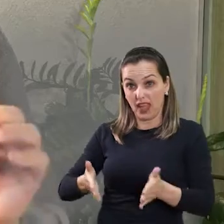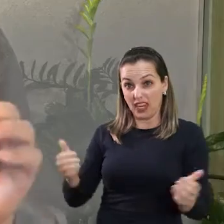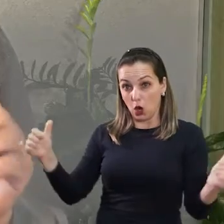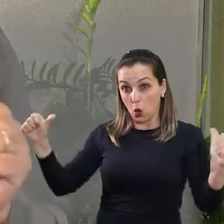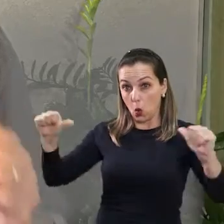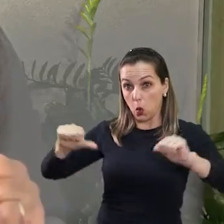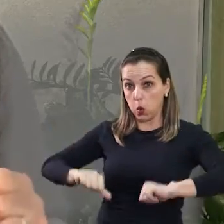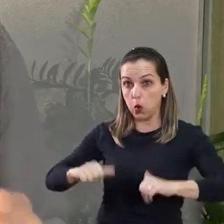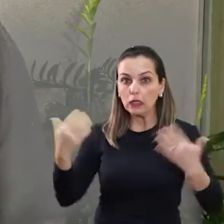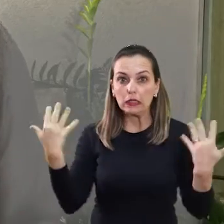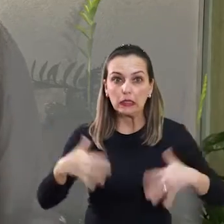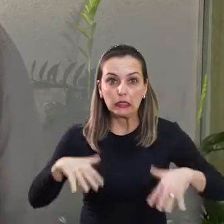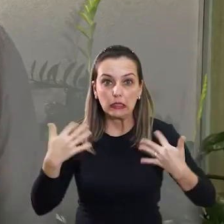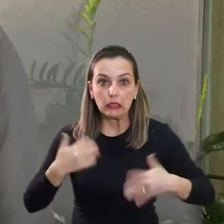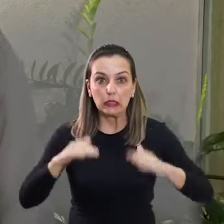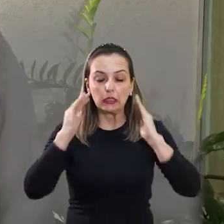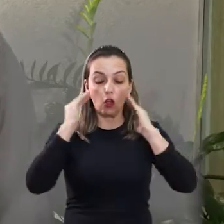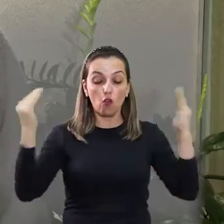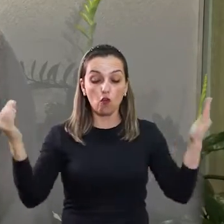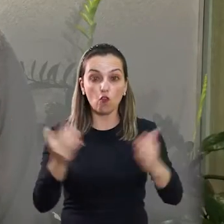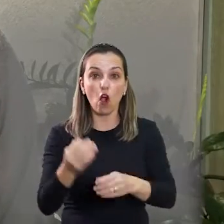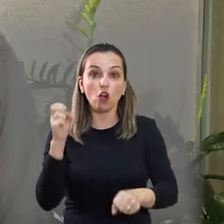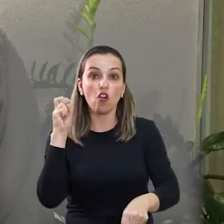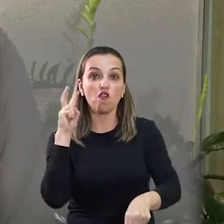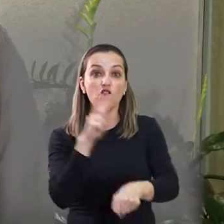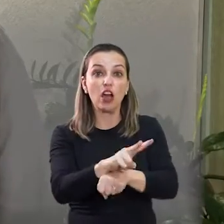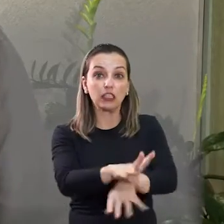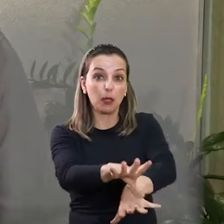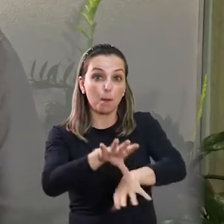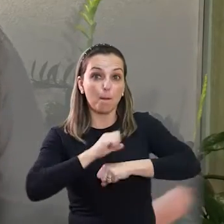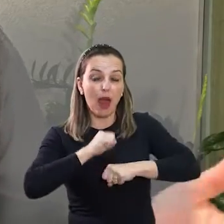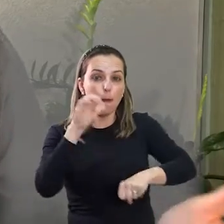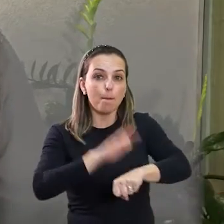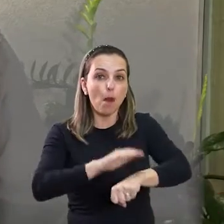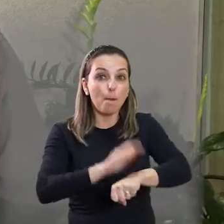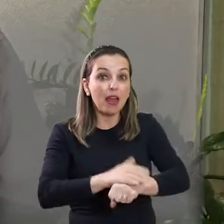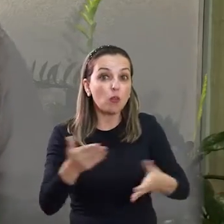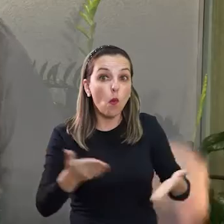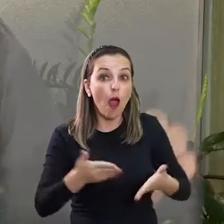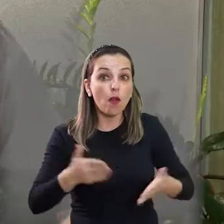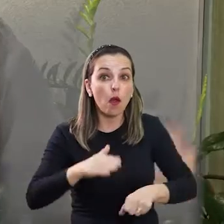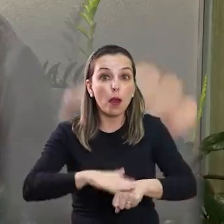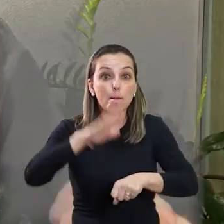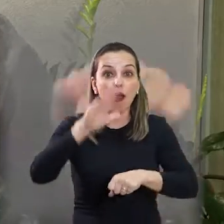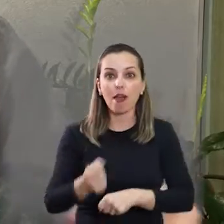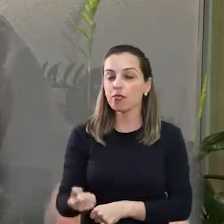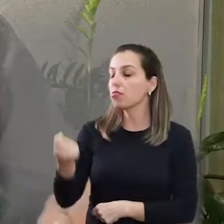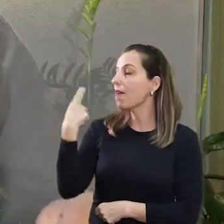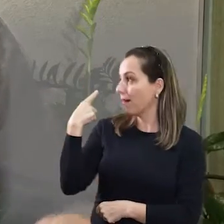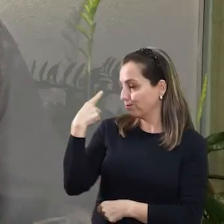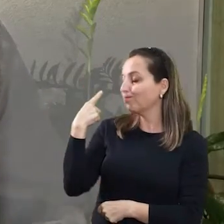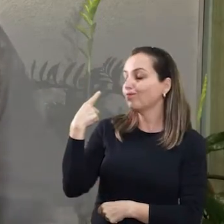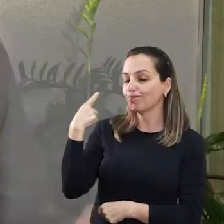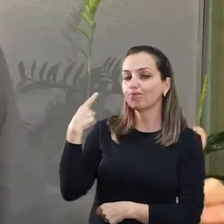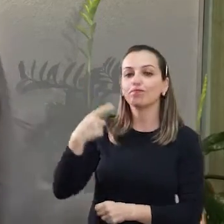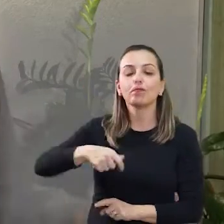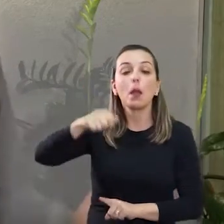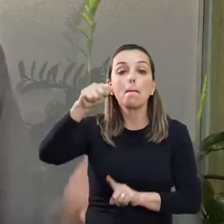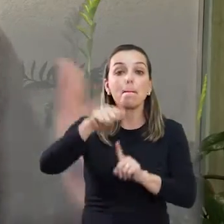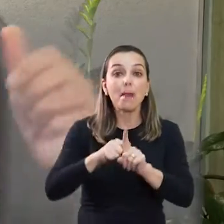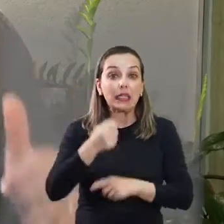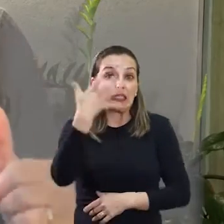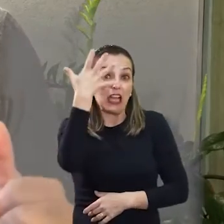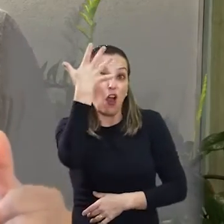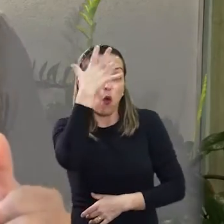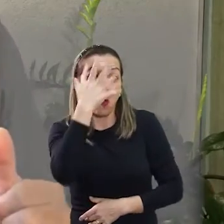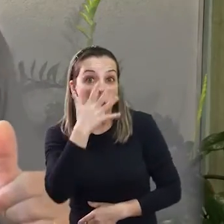Os piores dias da pandemia em relação ao número de contaminações, acredite, estão ocorrendo agora, superando